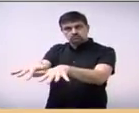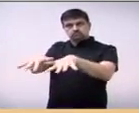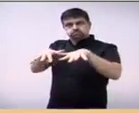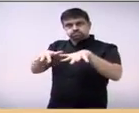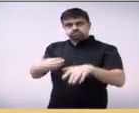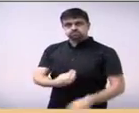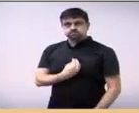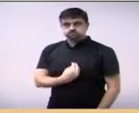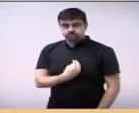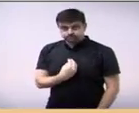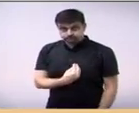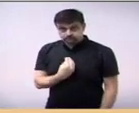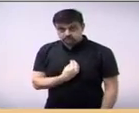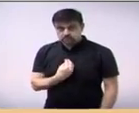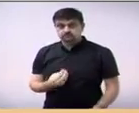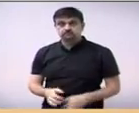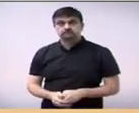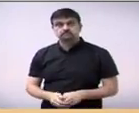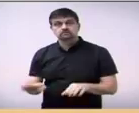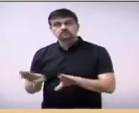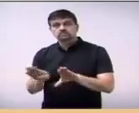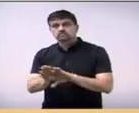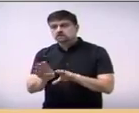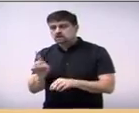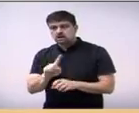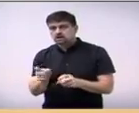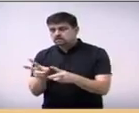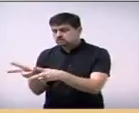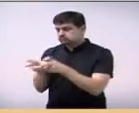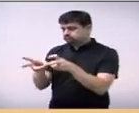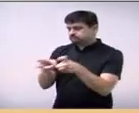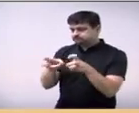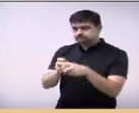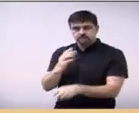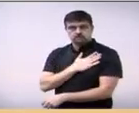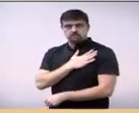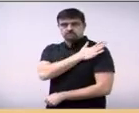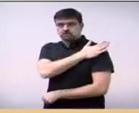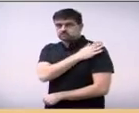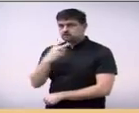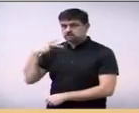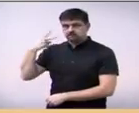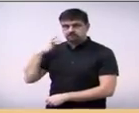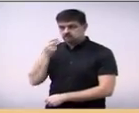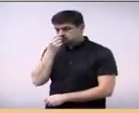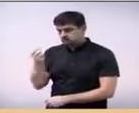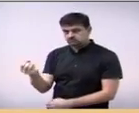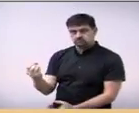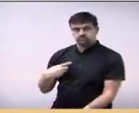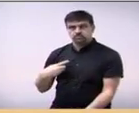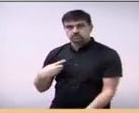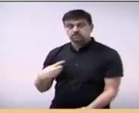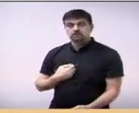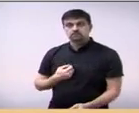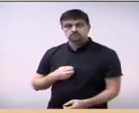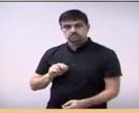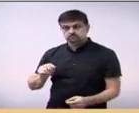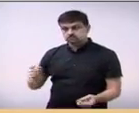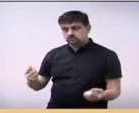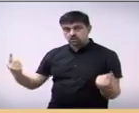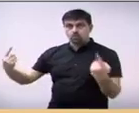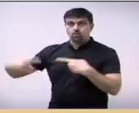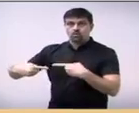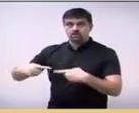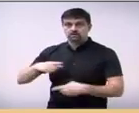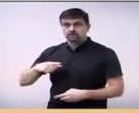E nem por parte dos colegas vereadores, meus companheiros, que, ao contrário, são